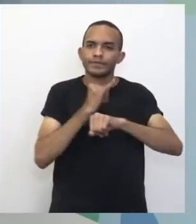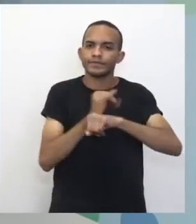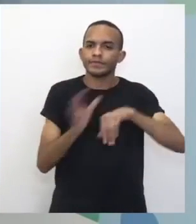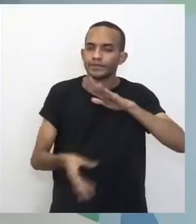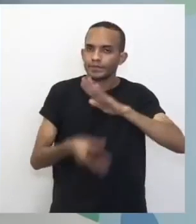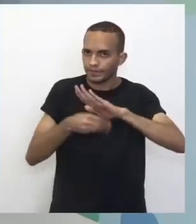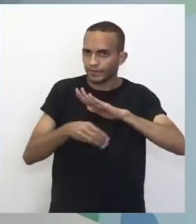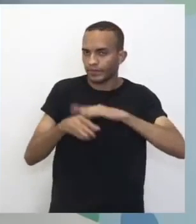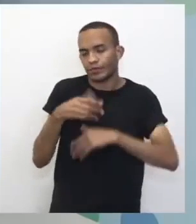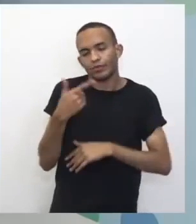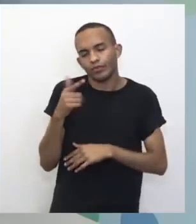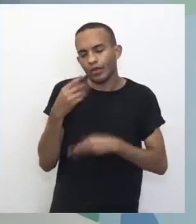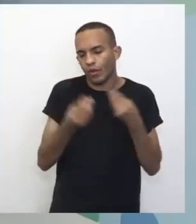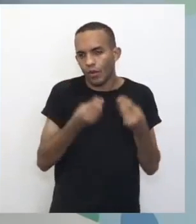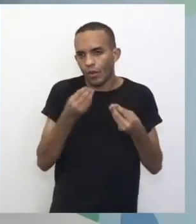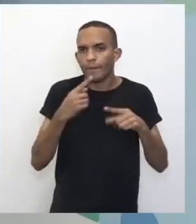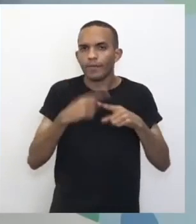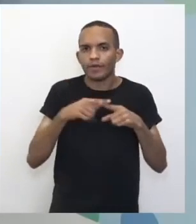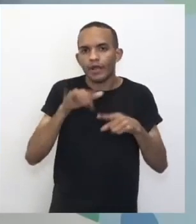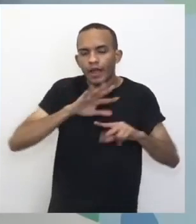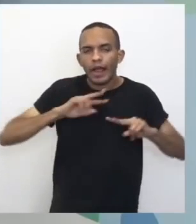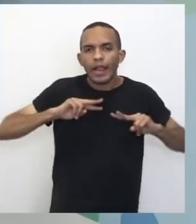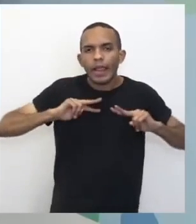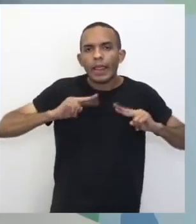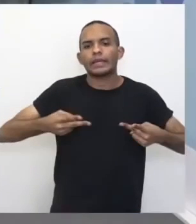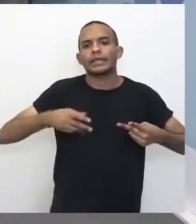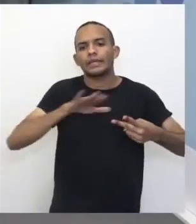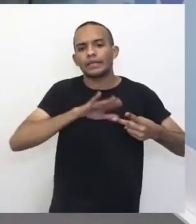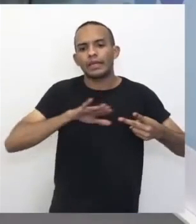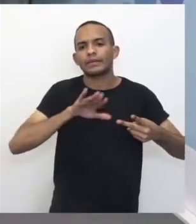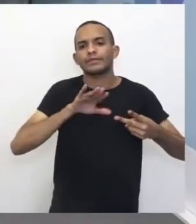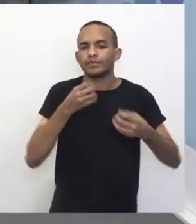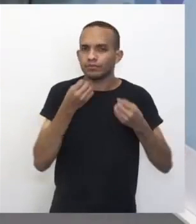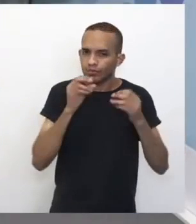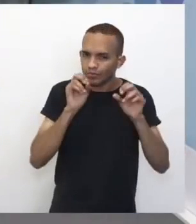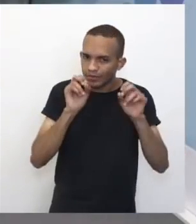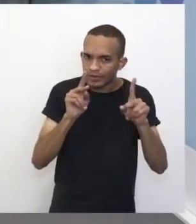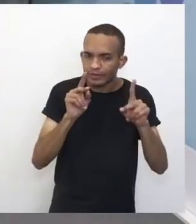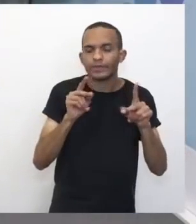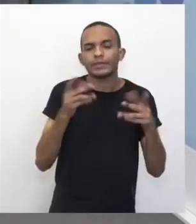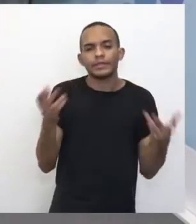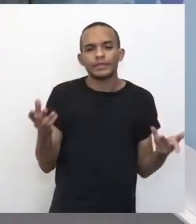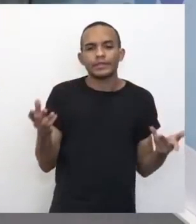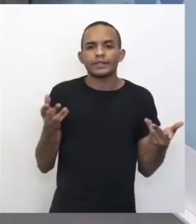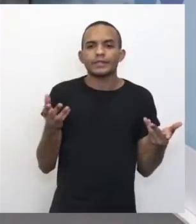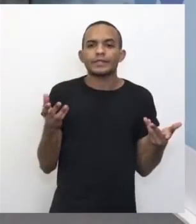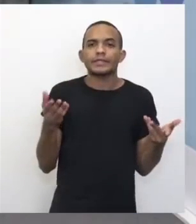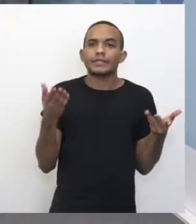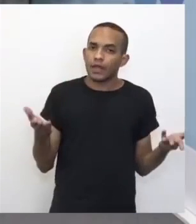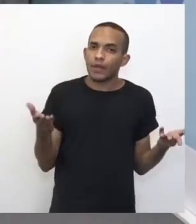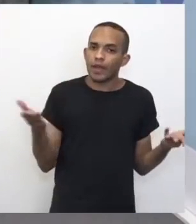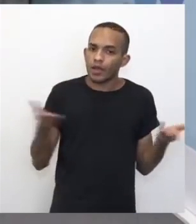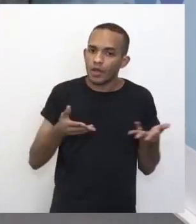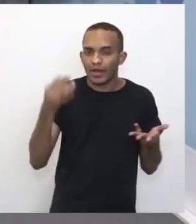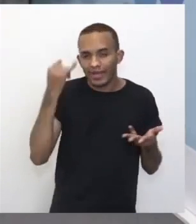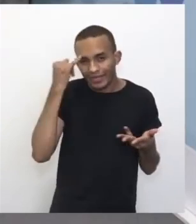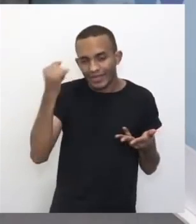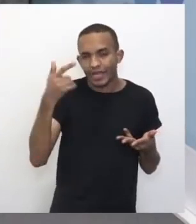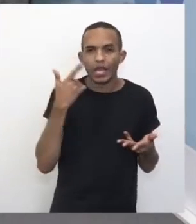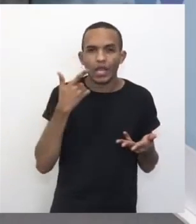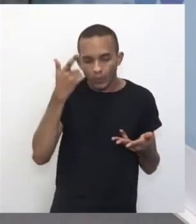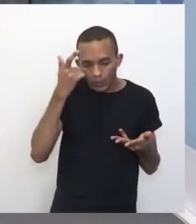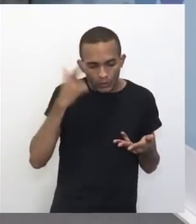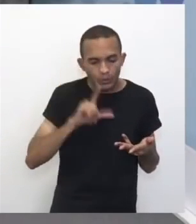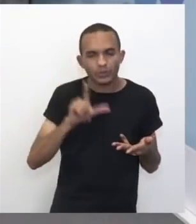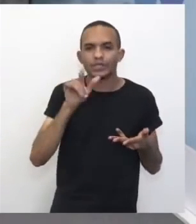Code, que é um link ali, como nós conseguimos montar. Muito bom, muito Beleza? Legal. E aí, então, eu vou... A ideia do que eu consegui